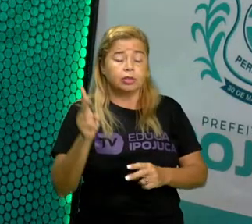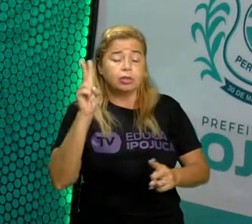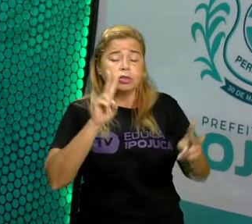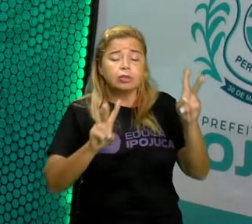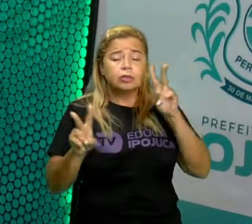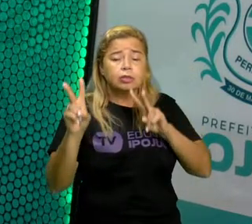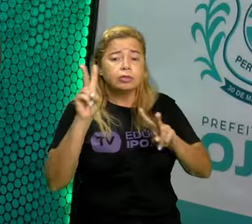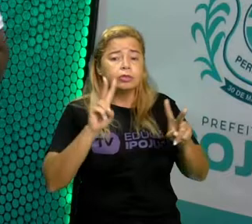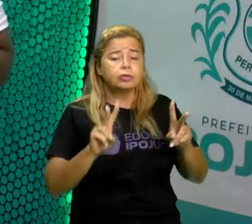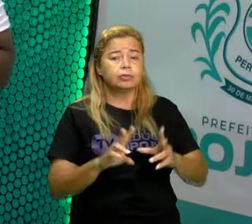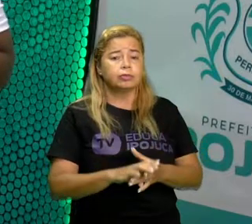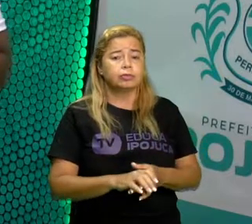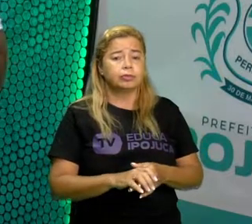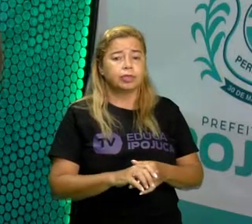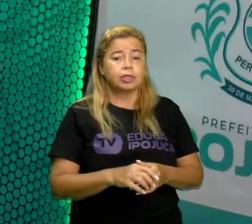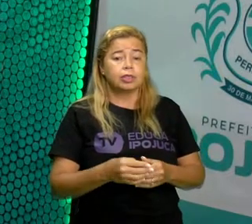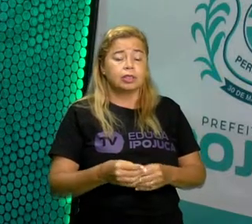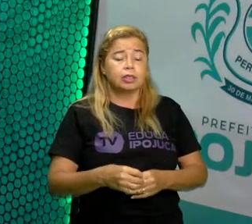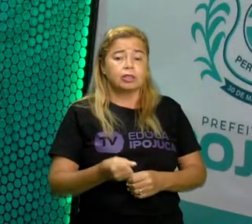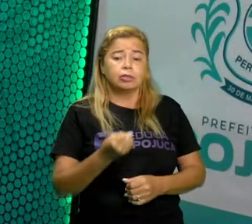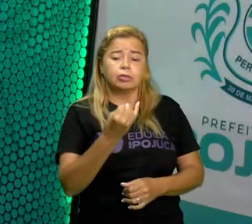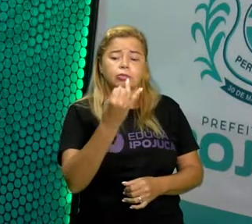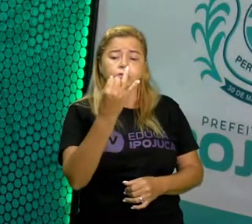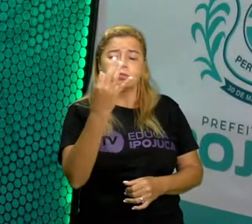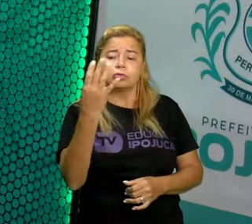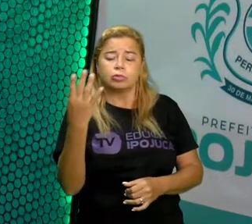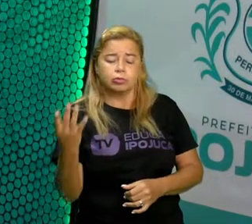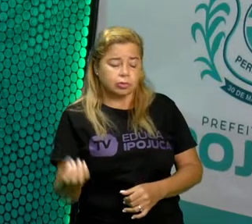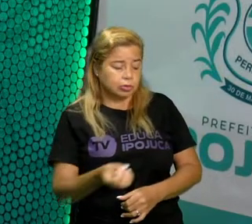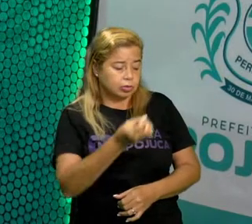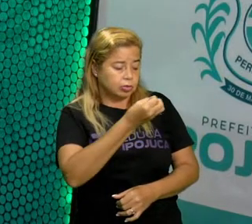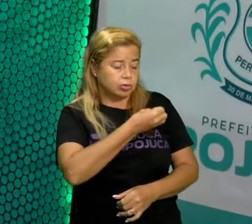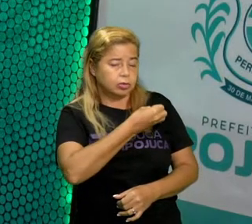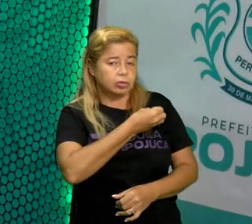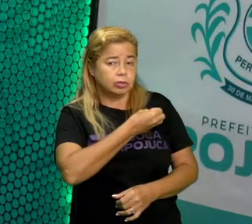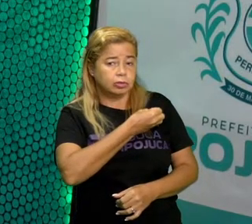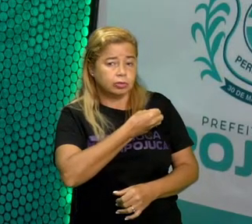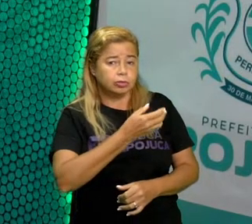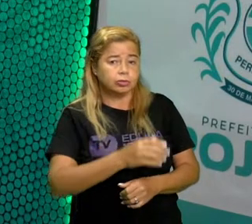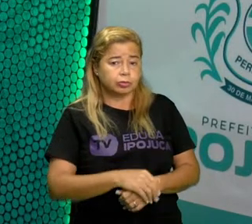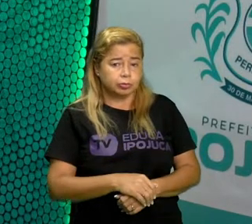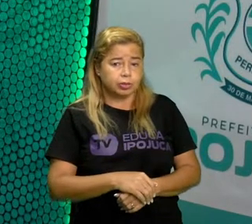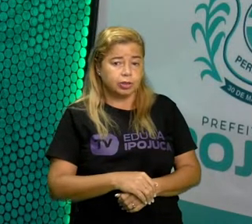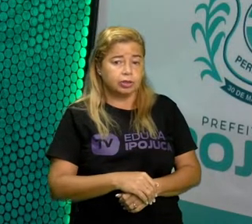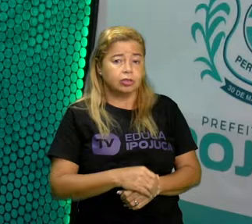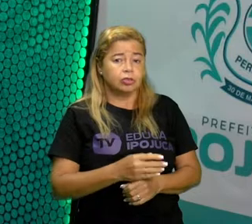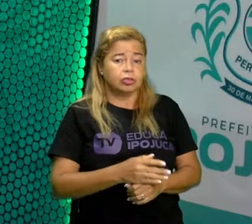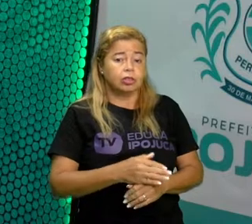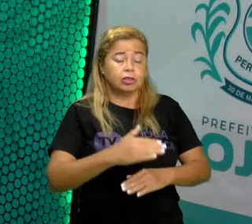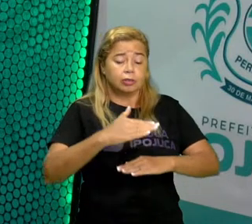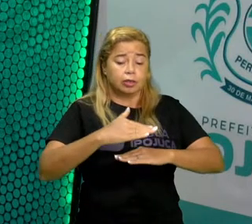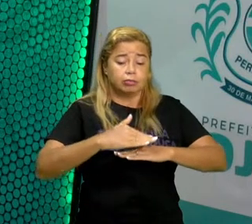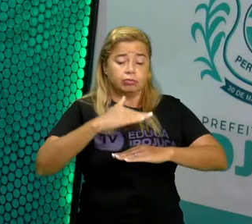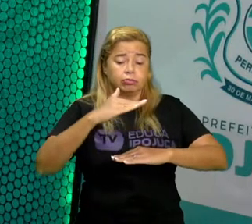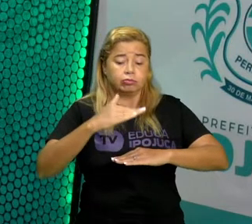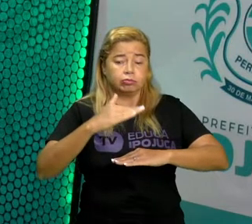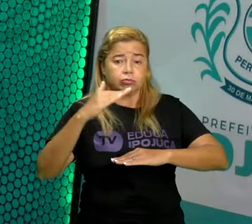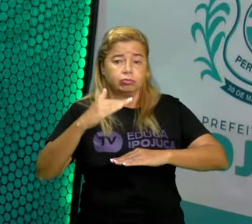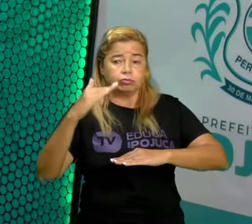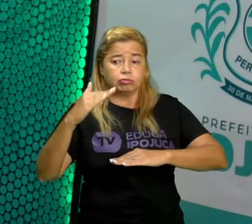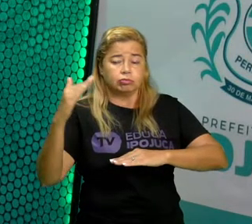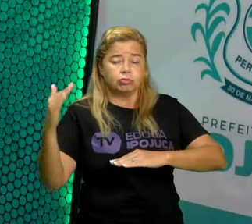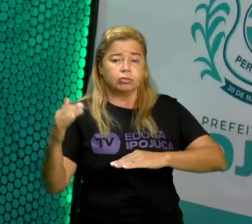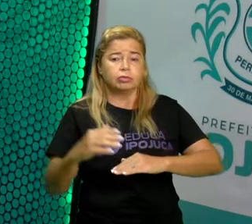observamos uma contagem de números em ordem crescente. Que